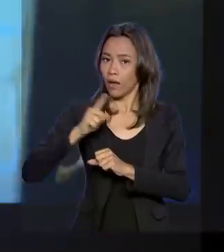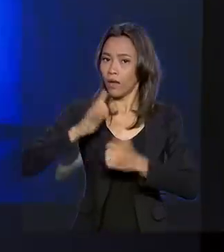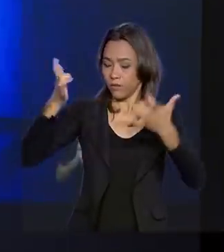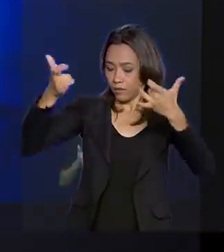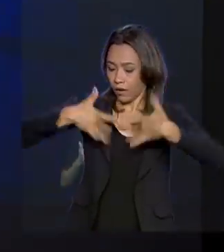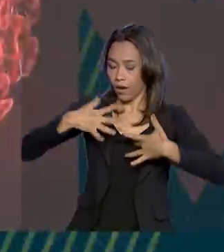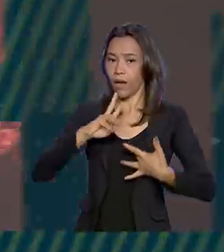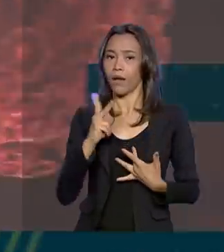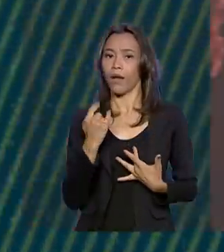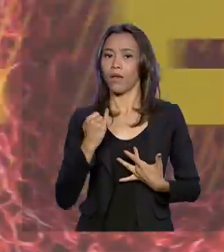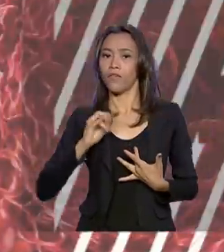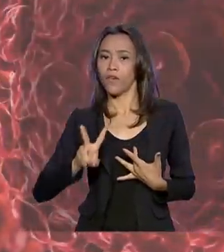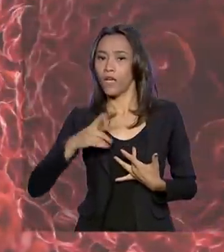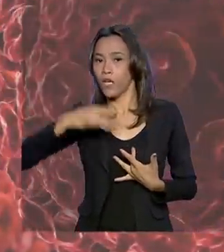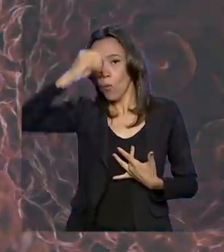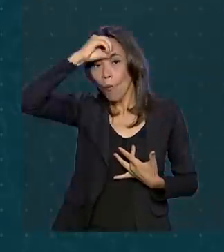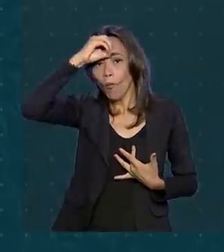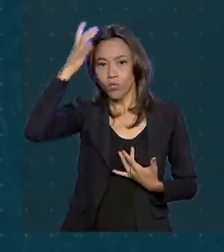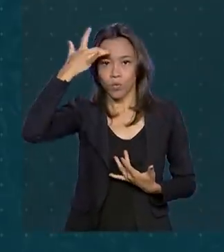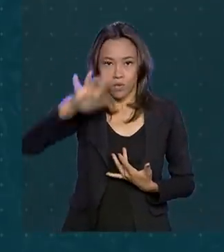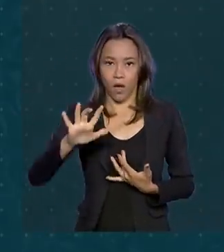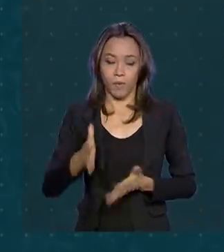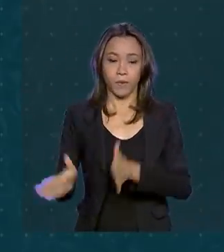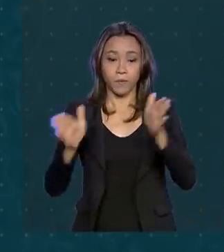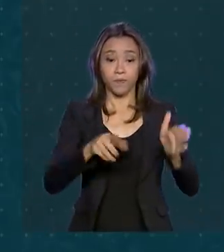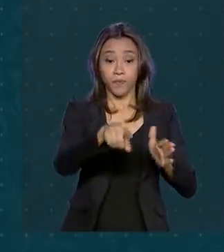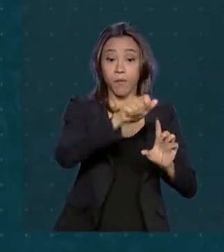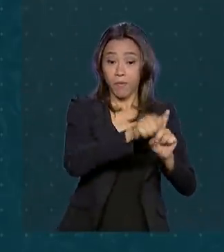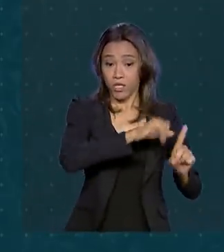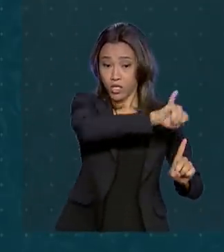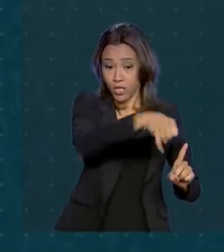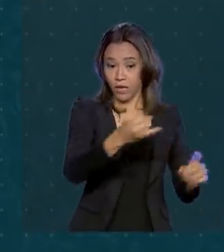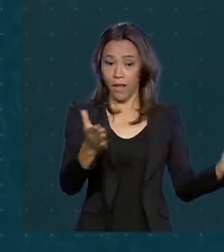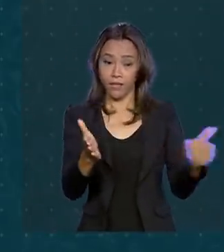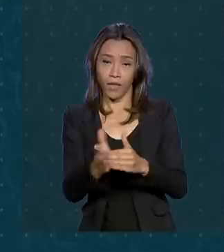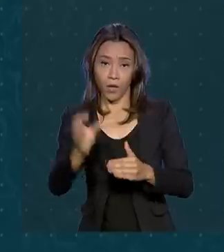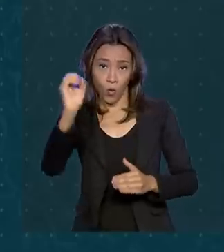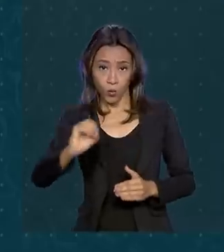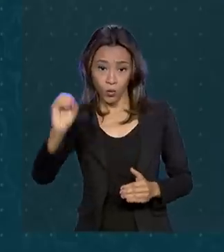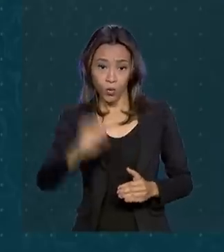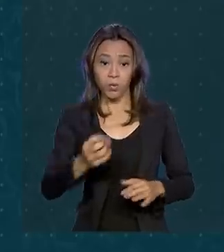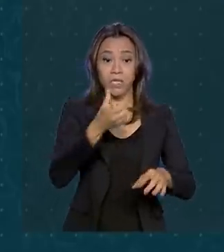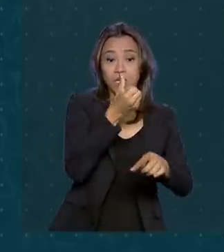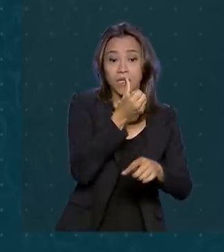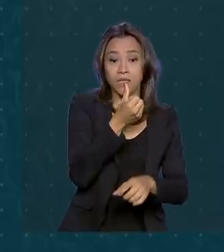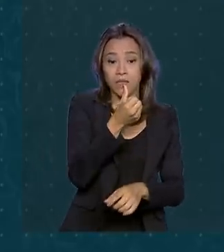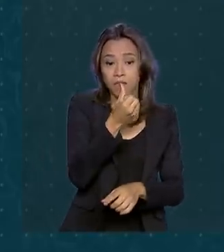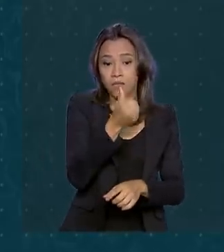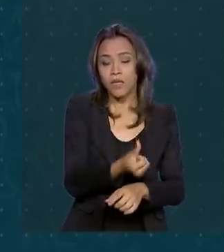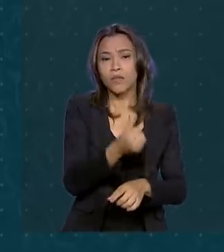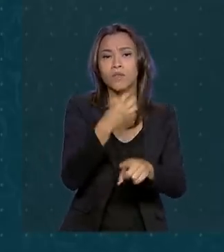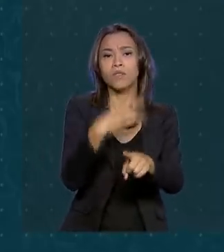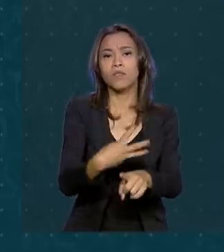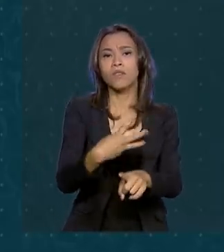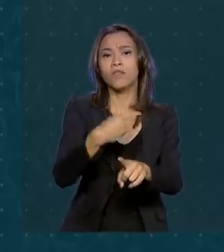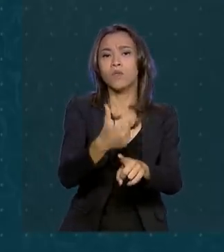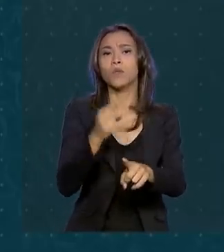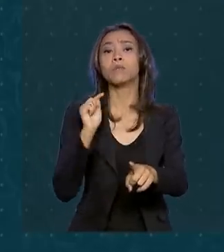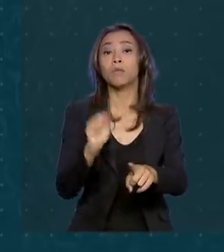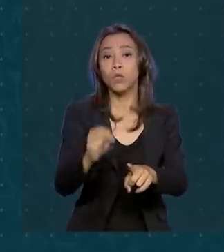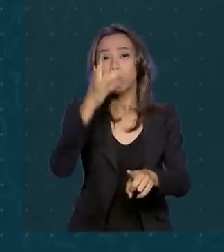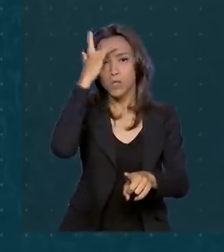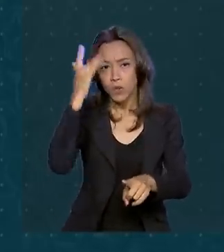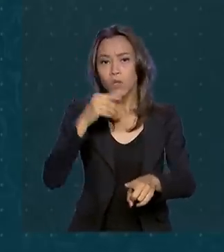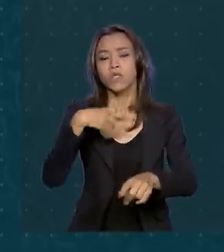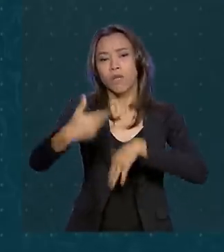e não sabem. De janeiro a outubro deste ano, 632 mil pessoas estavam sendo tratadas, o que